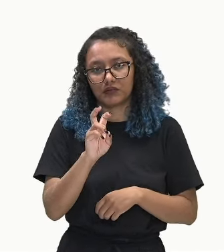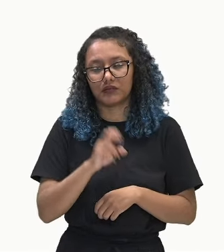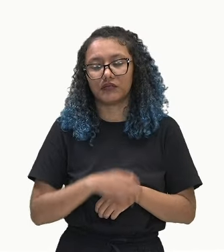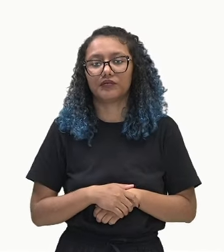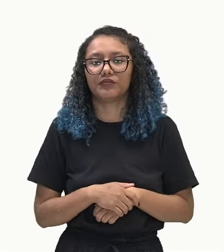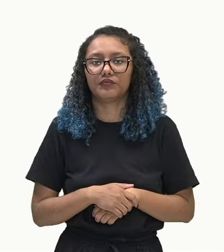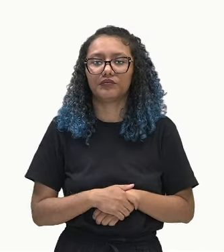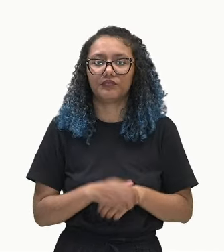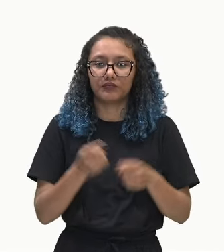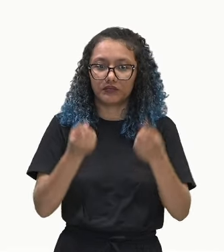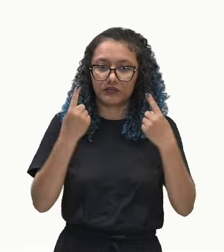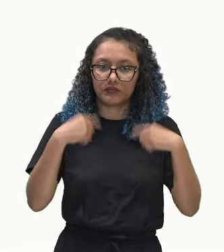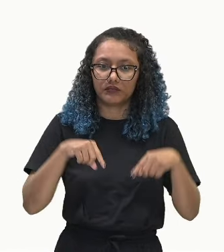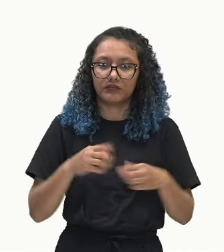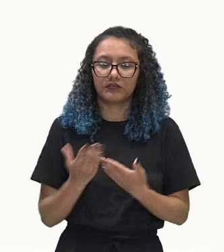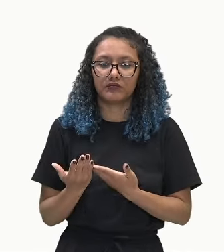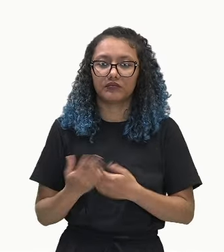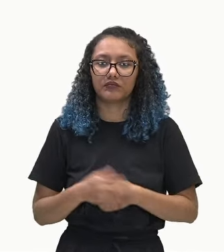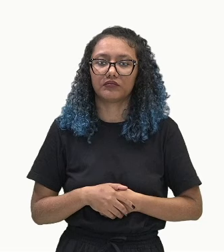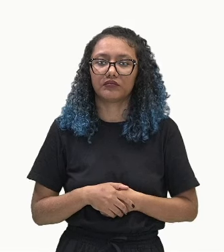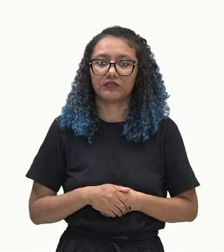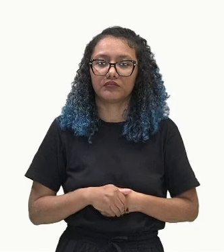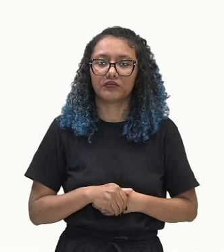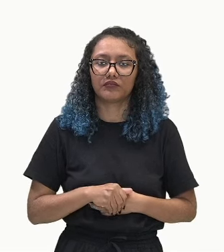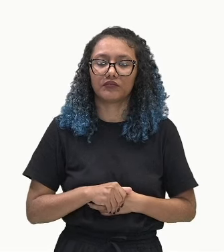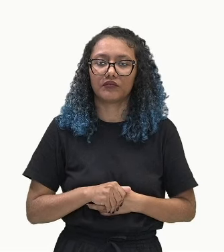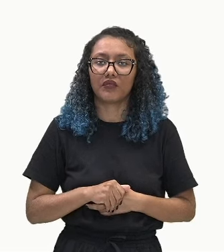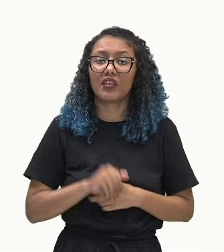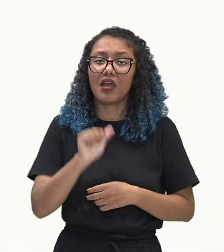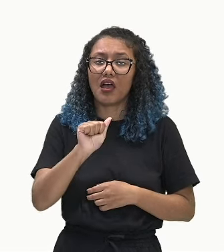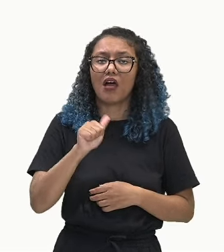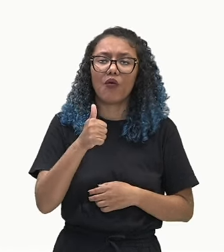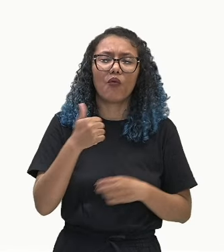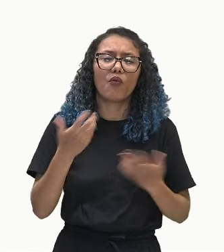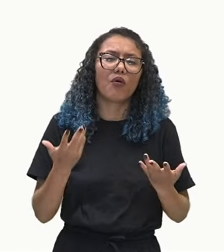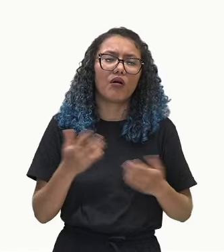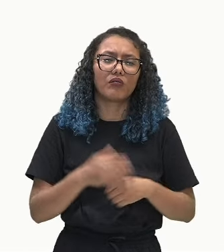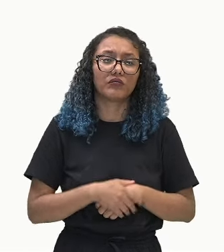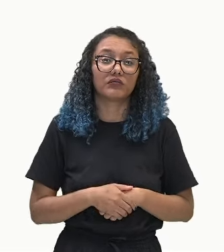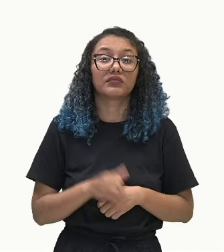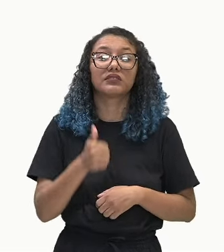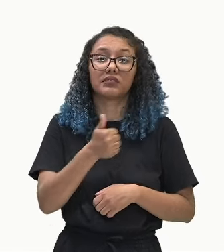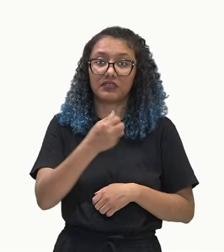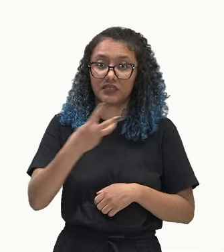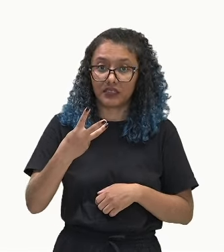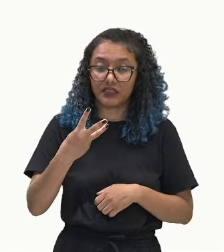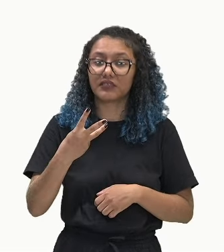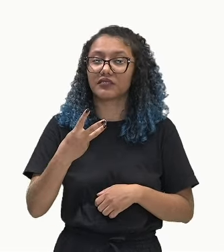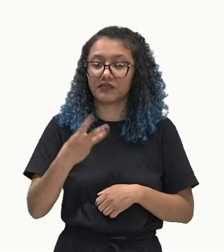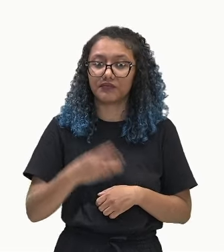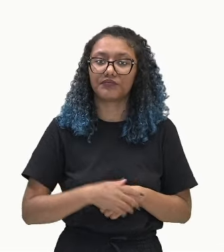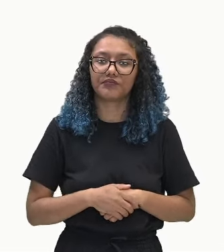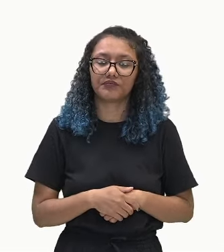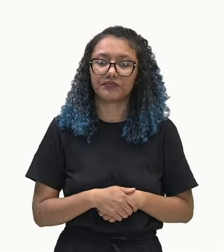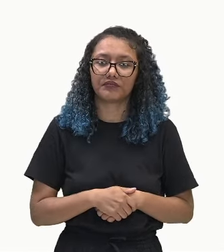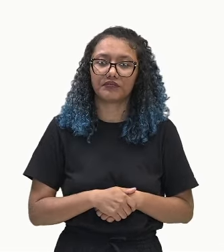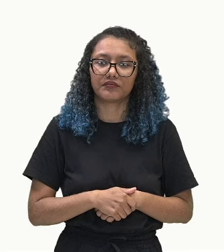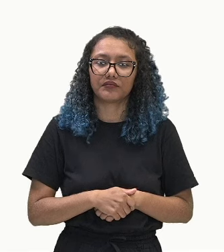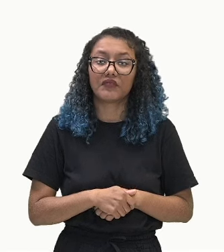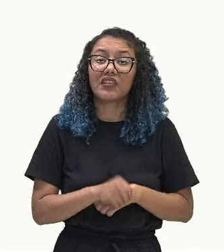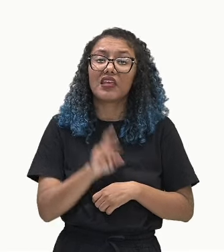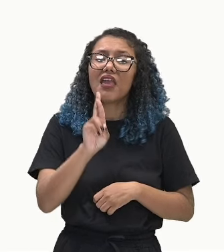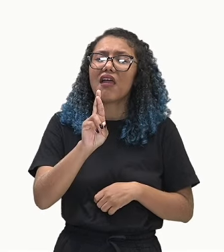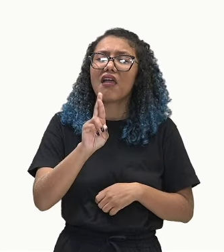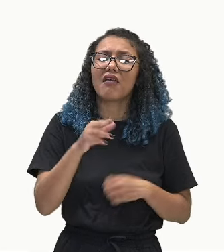Nessa outra progressão, quem é o primeiro termo? O A1. É o 13. Quem é a